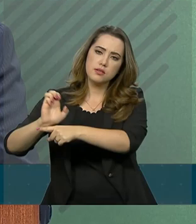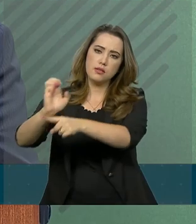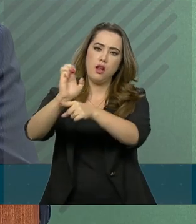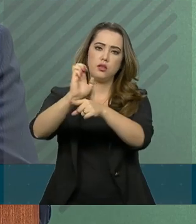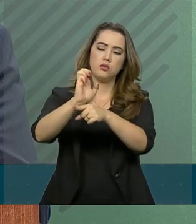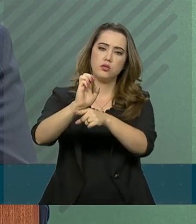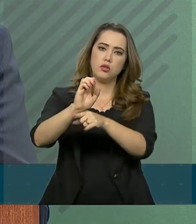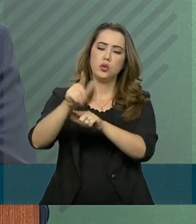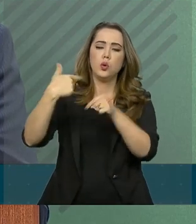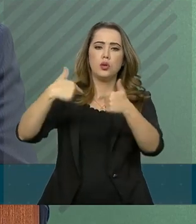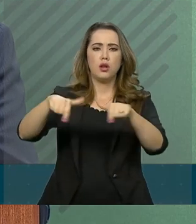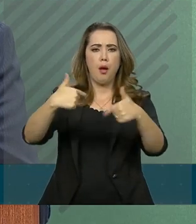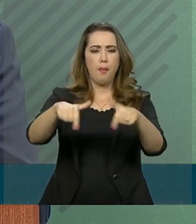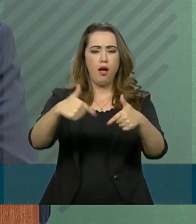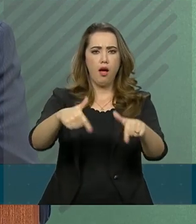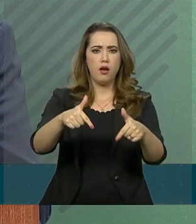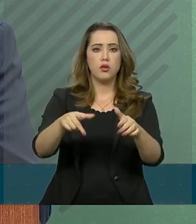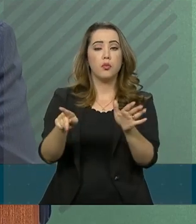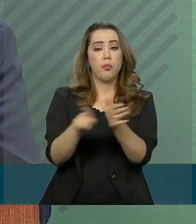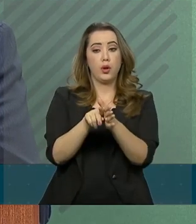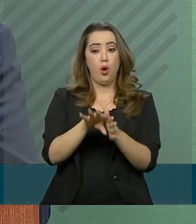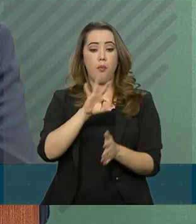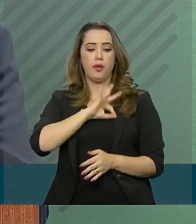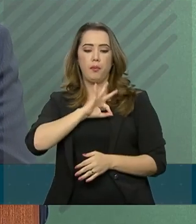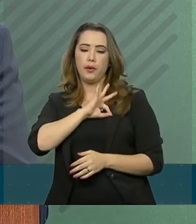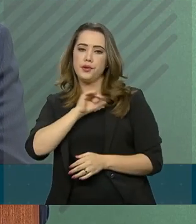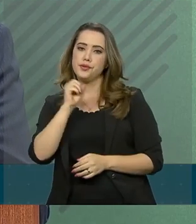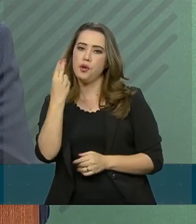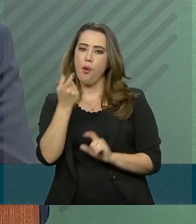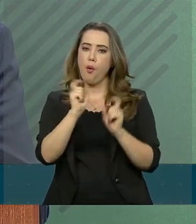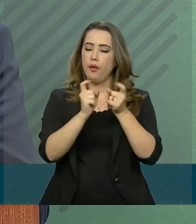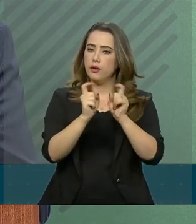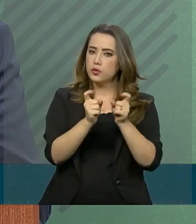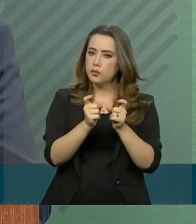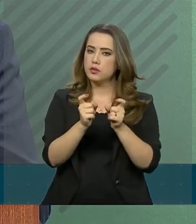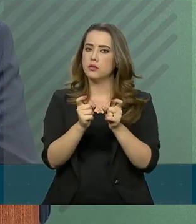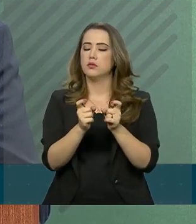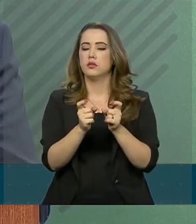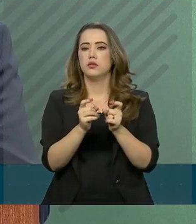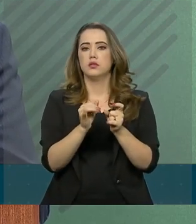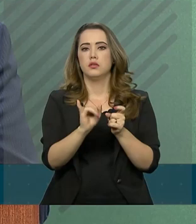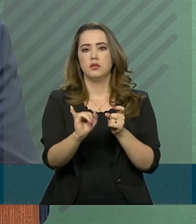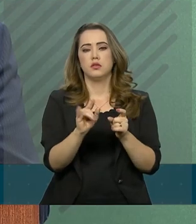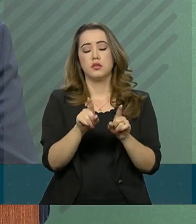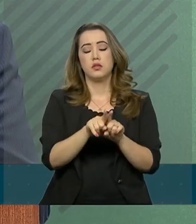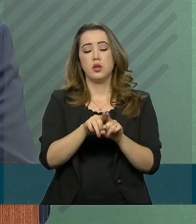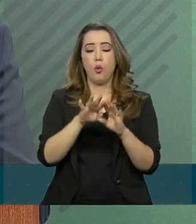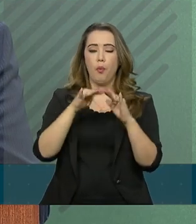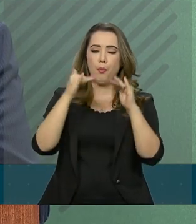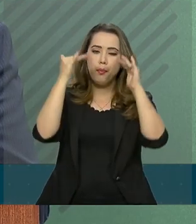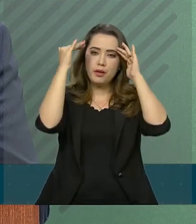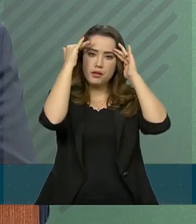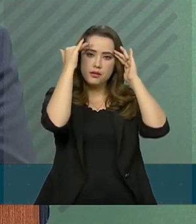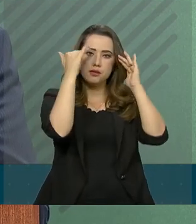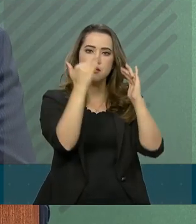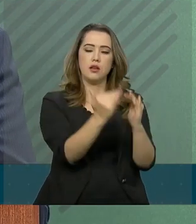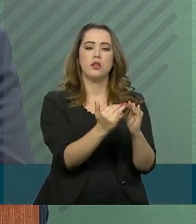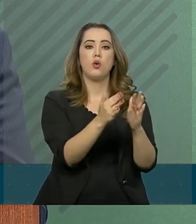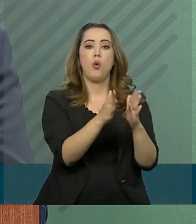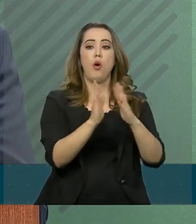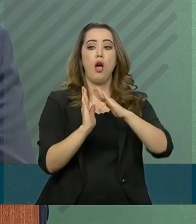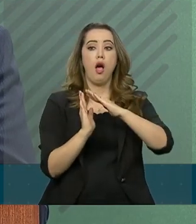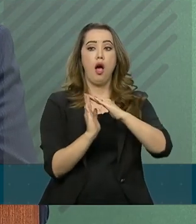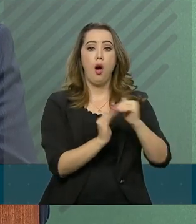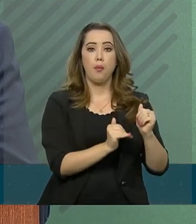na execução de atividades policiais ou administrativas, em atendimento à solicitação